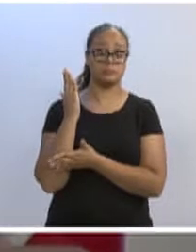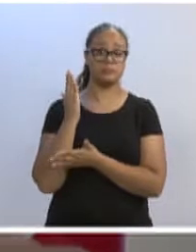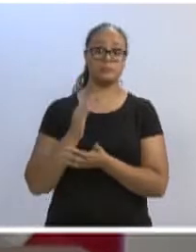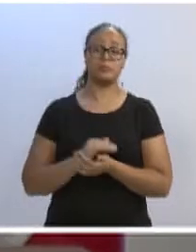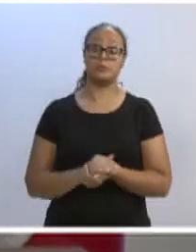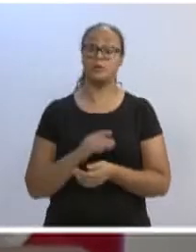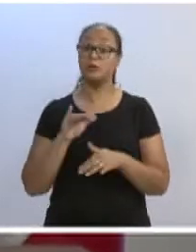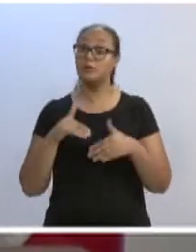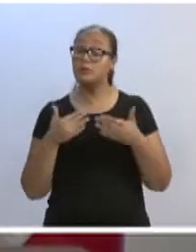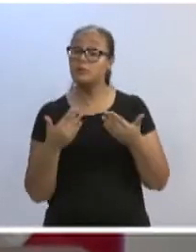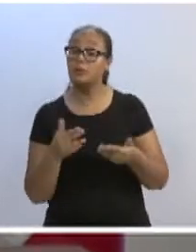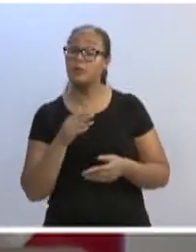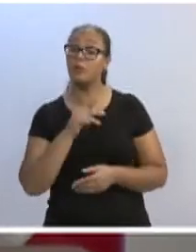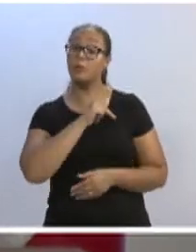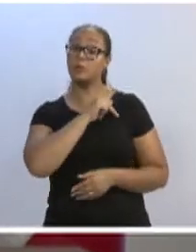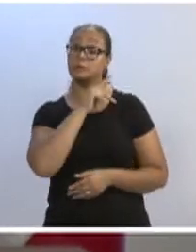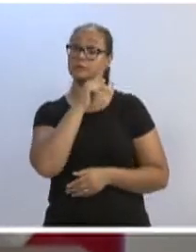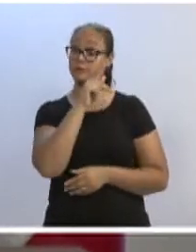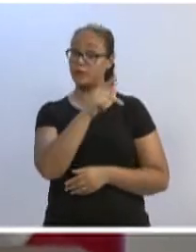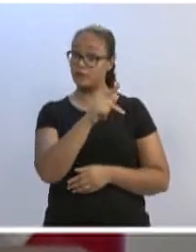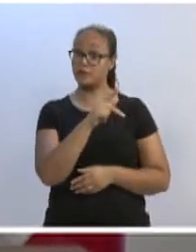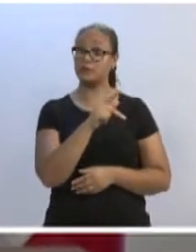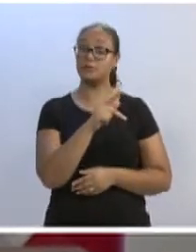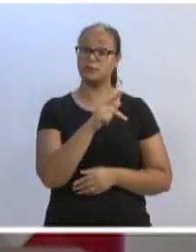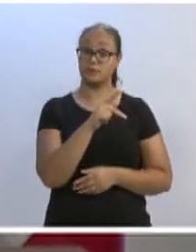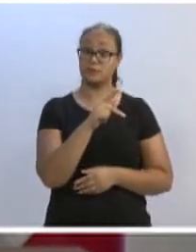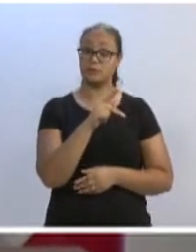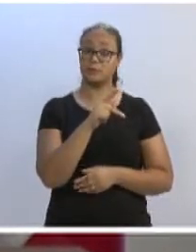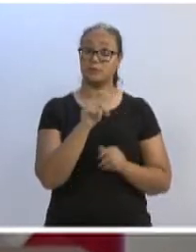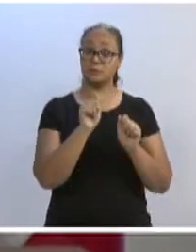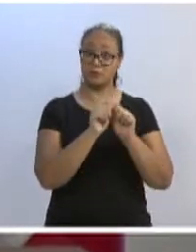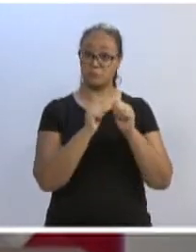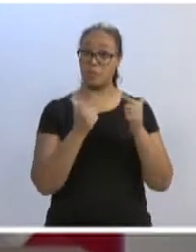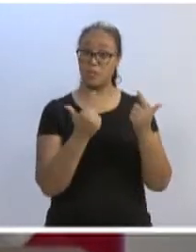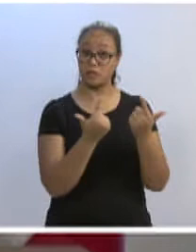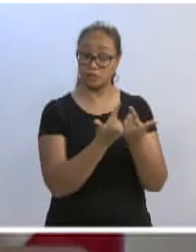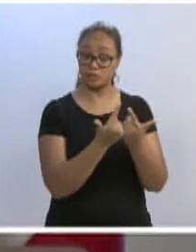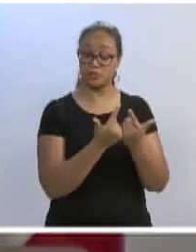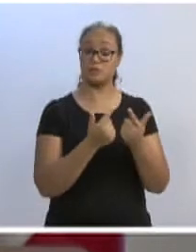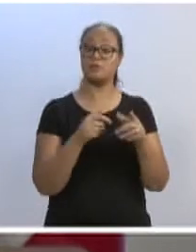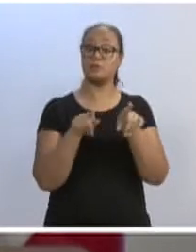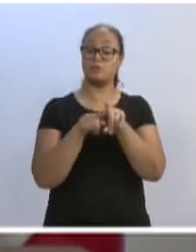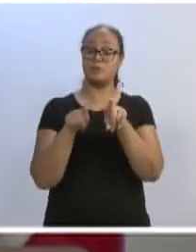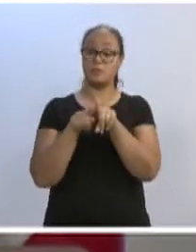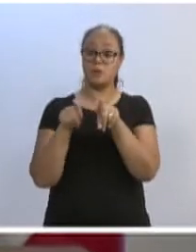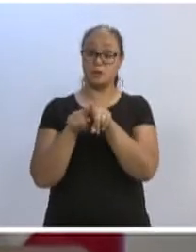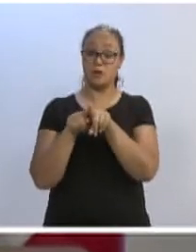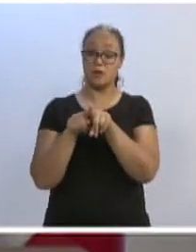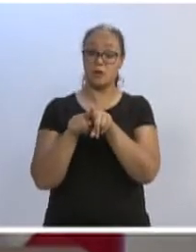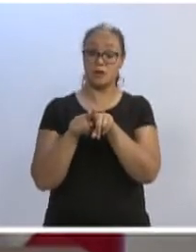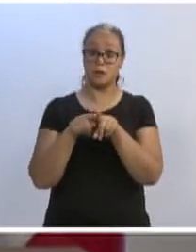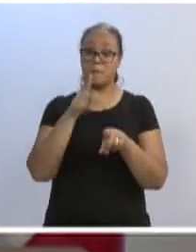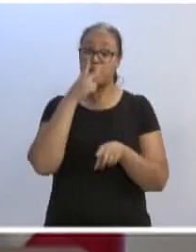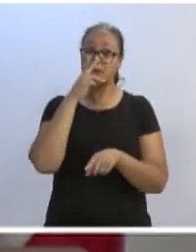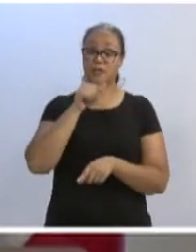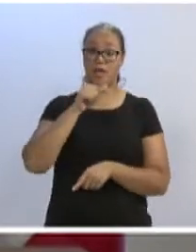Então, presidente da Assembleia e autor da proposta, Gelson Merizio, posava como pai da ideia.